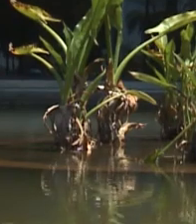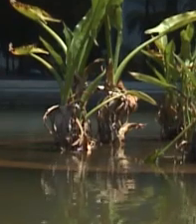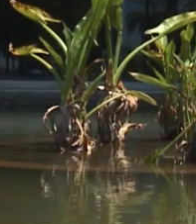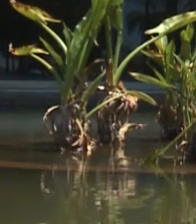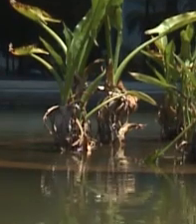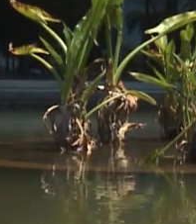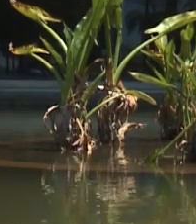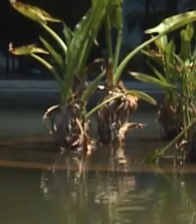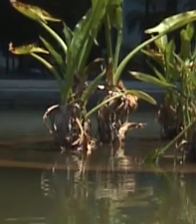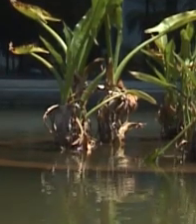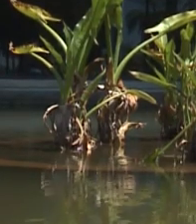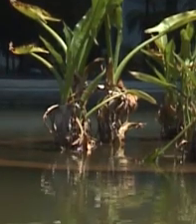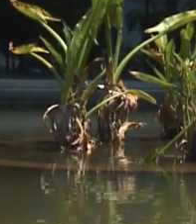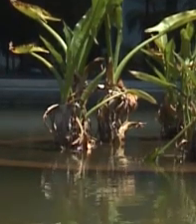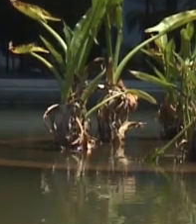Transcrição Legendas